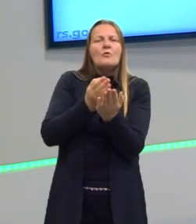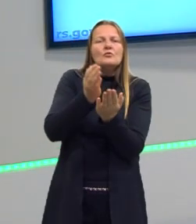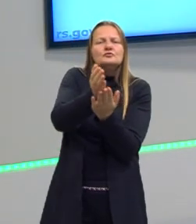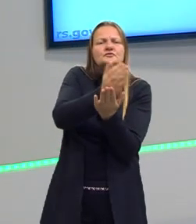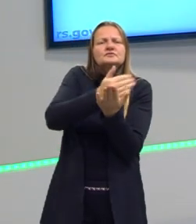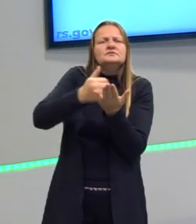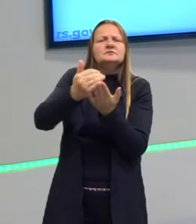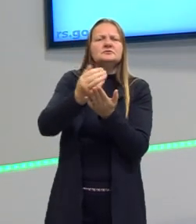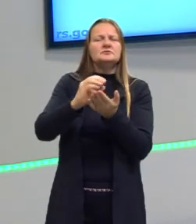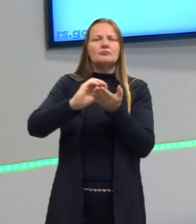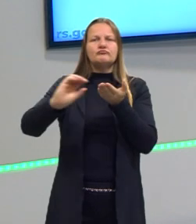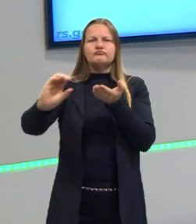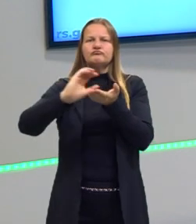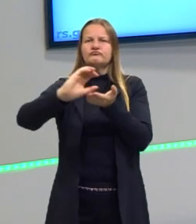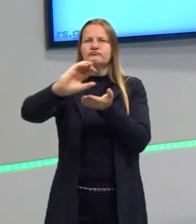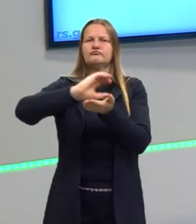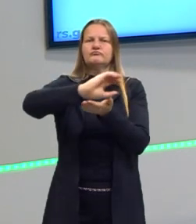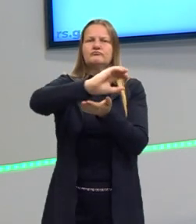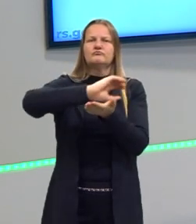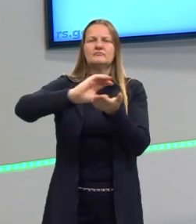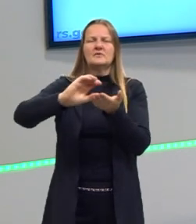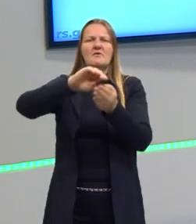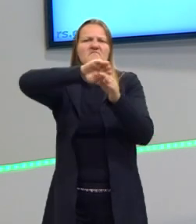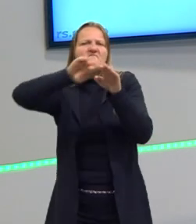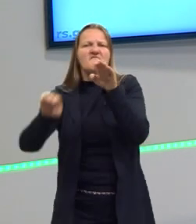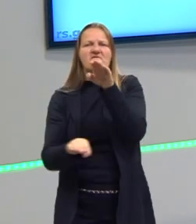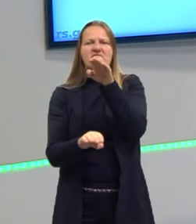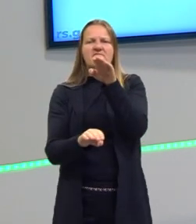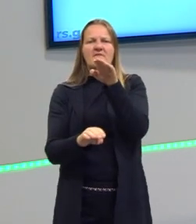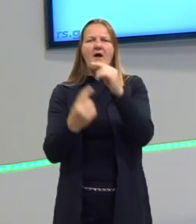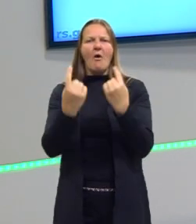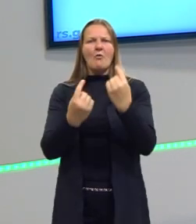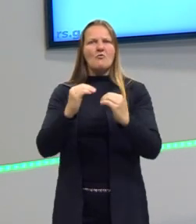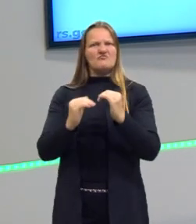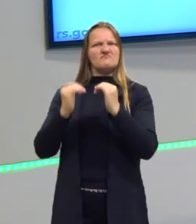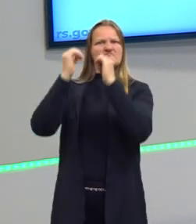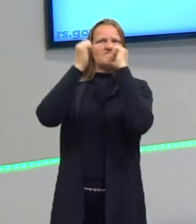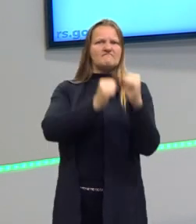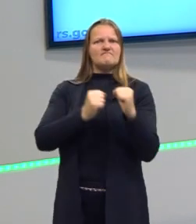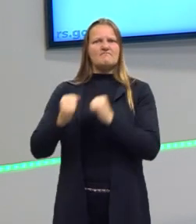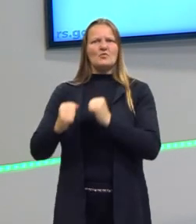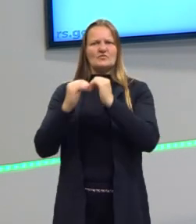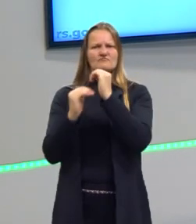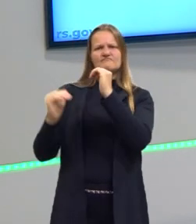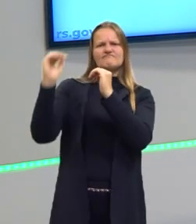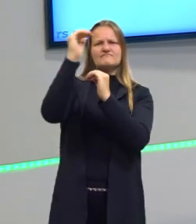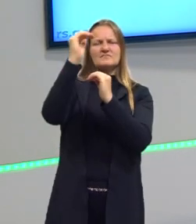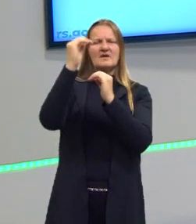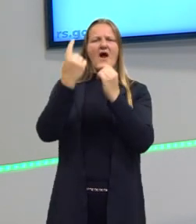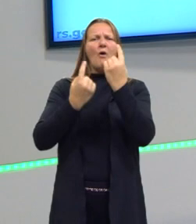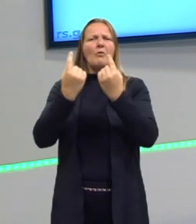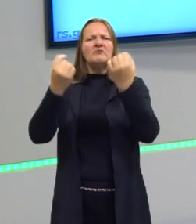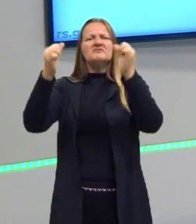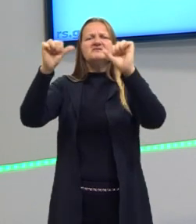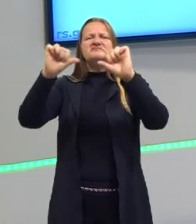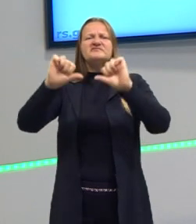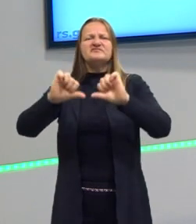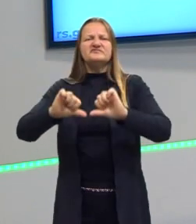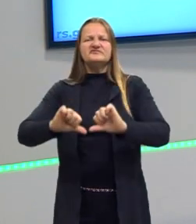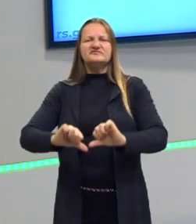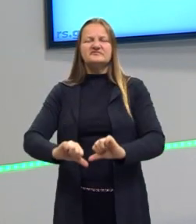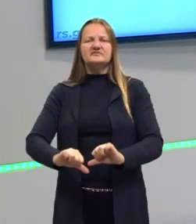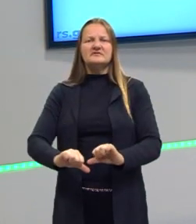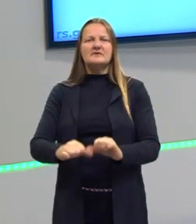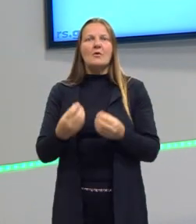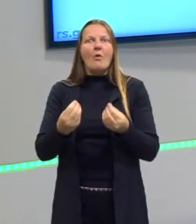desigual, né? As pessoas com baixo poder aquisitivo, enfim, muito desfavorecidas, elas vão de